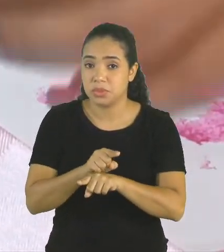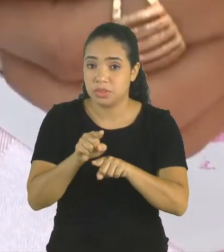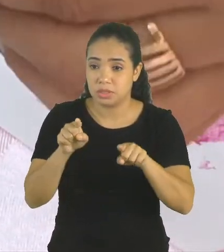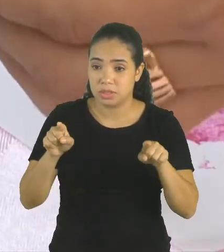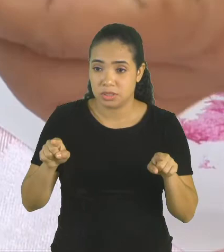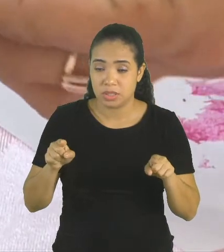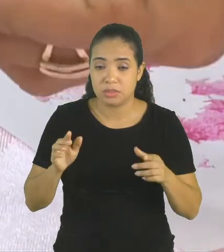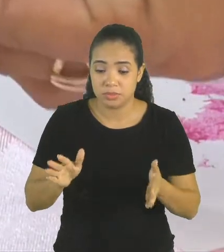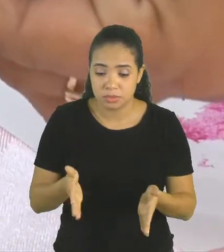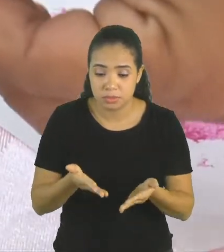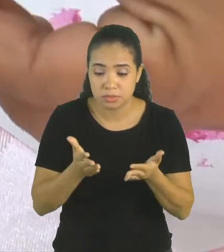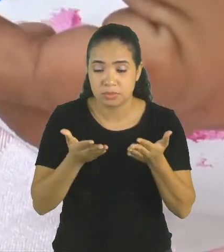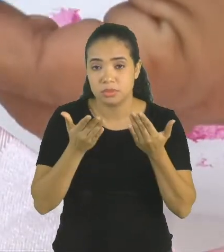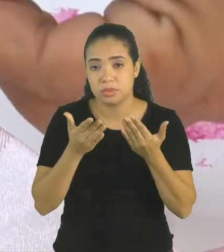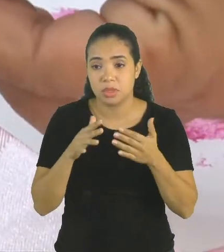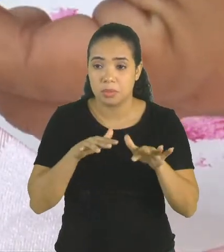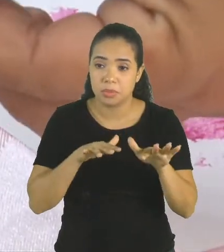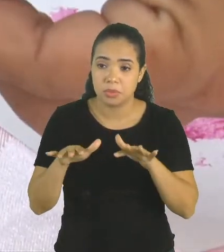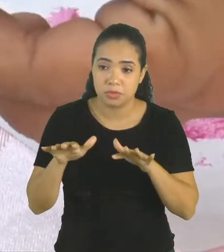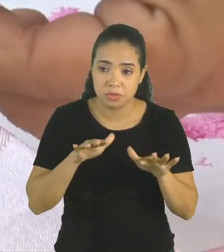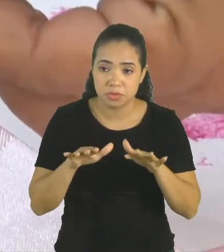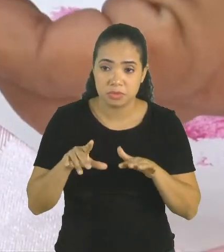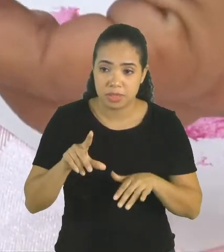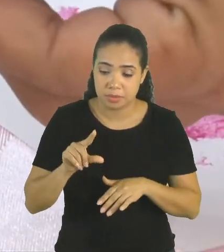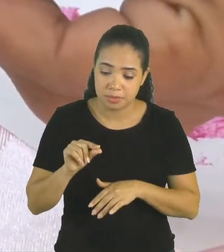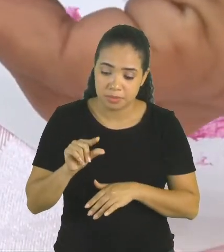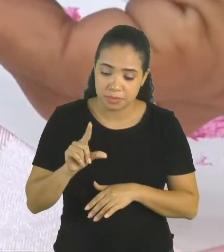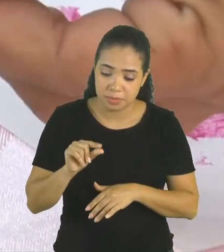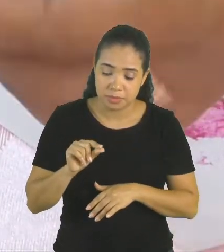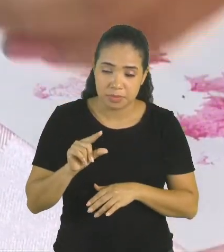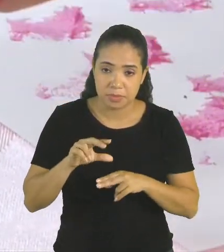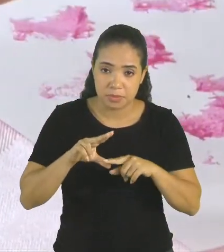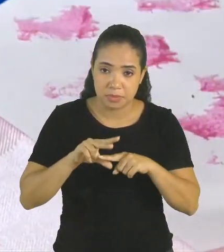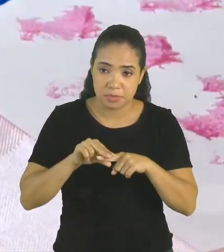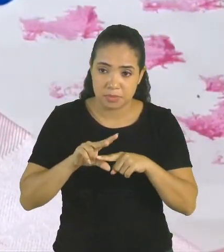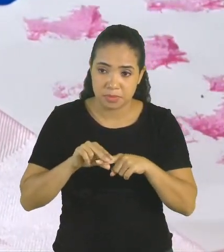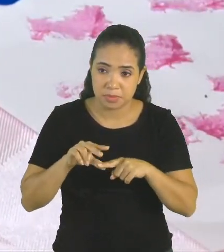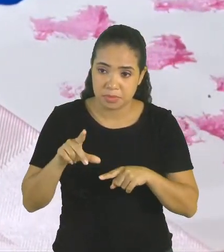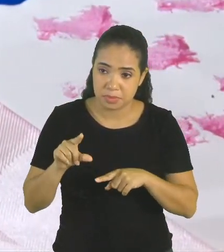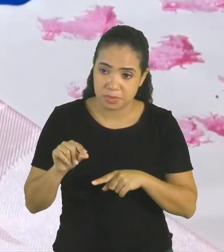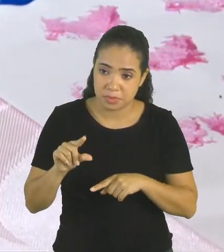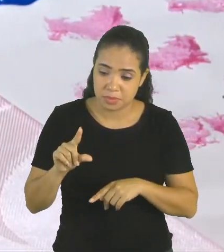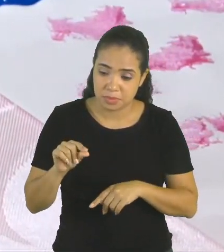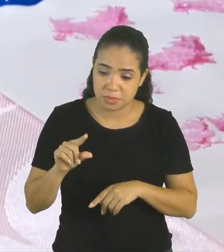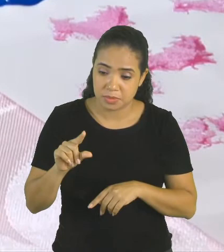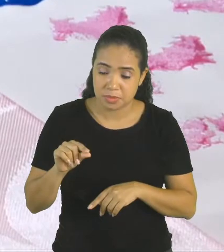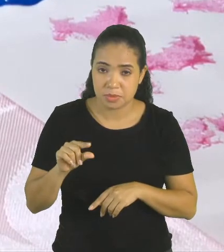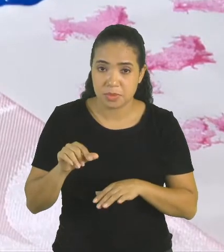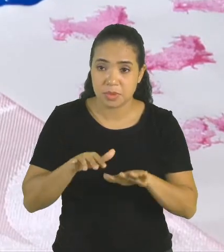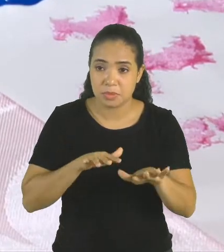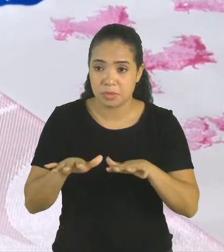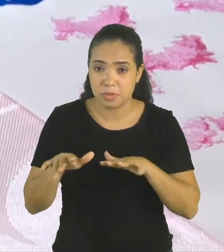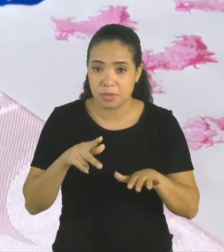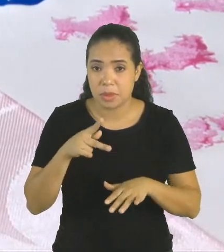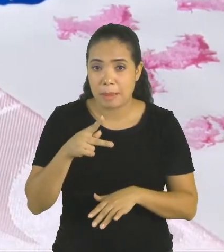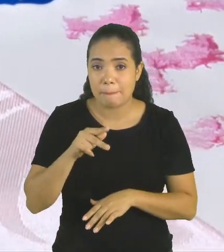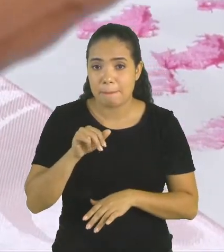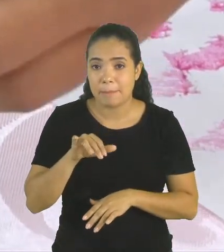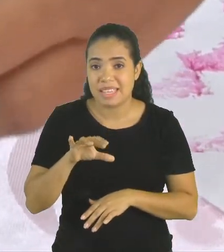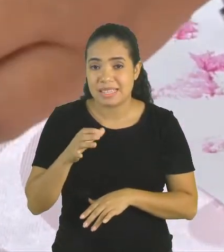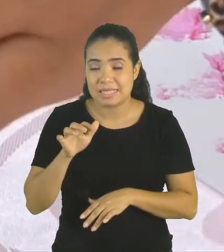estimule esse movimento que a criança faça com o prendedor. Esse movimento chama-se movimento de pinça.